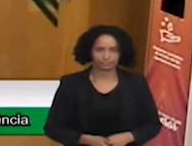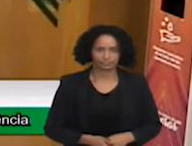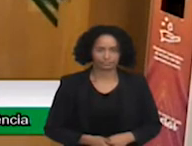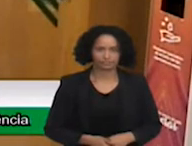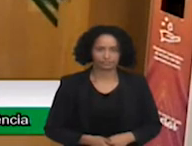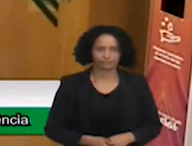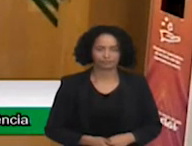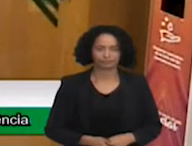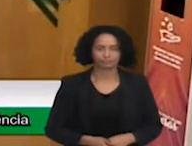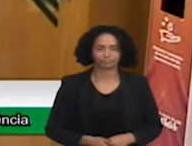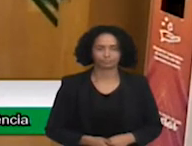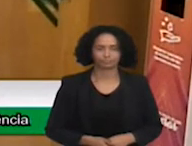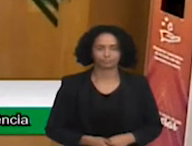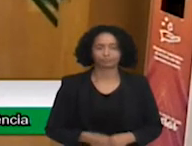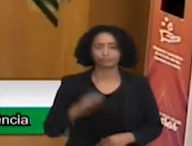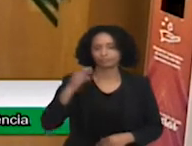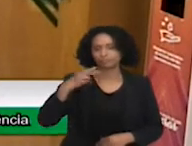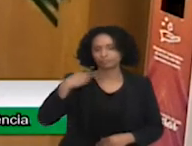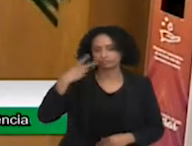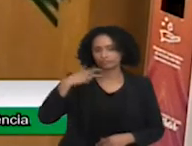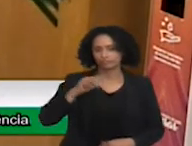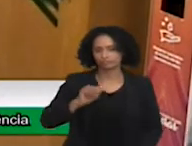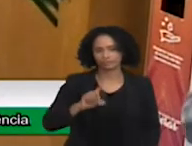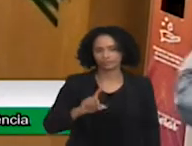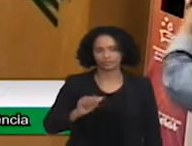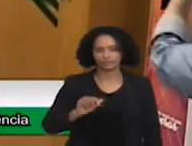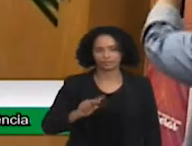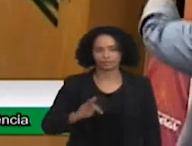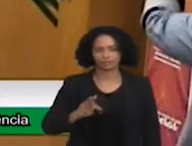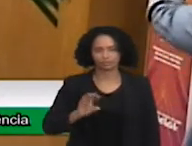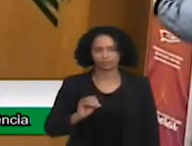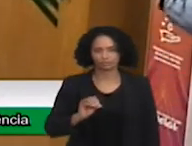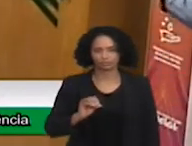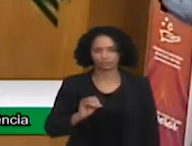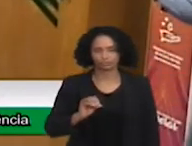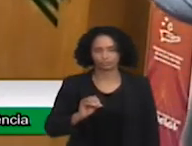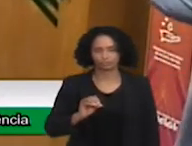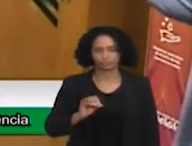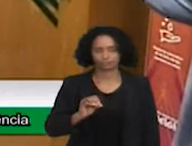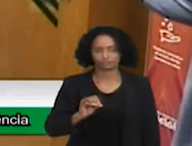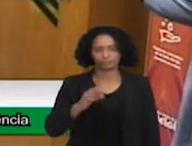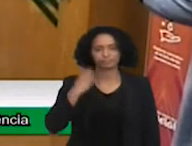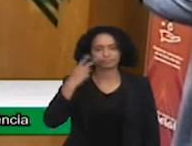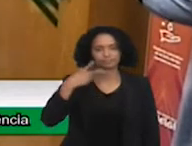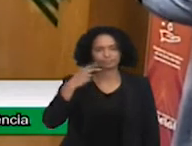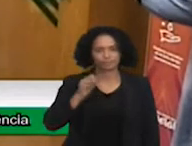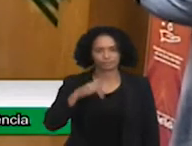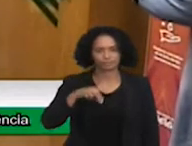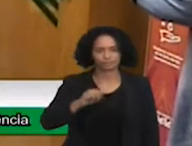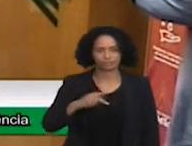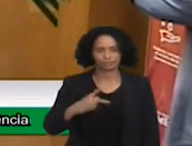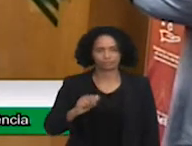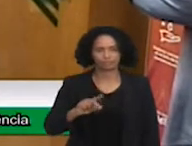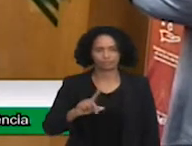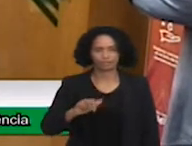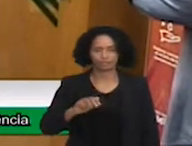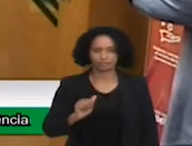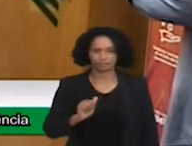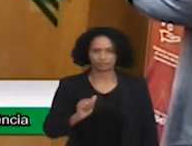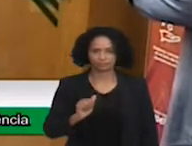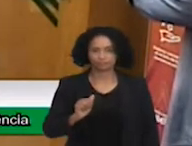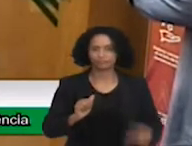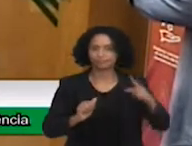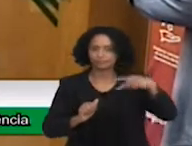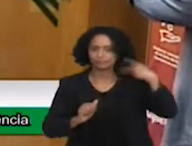Vereador Adalto Totô, vereadora Ana Paula Rossi, vereador